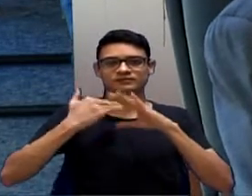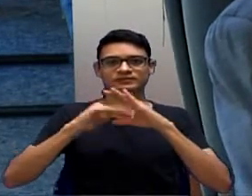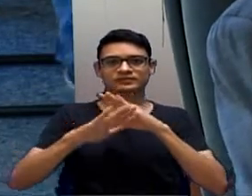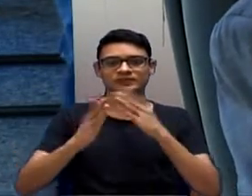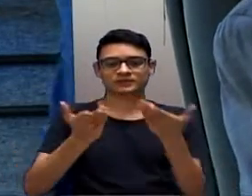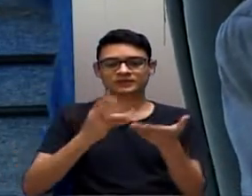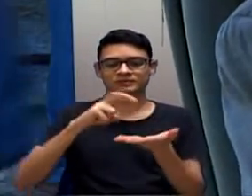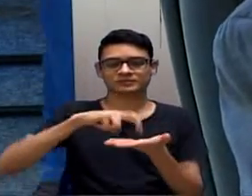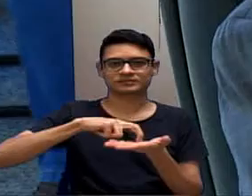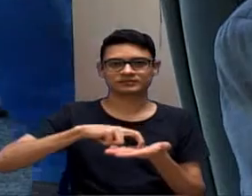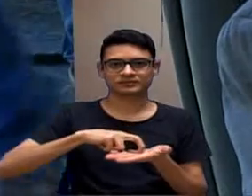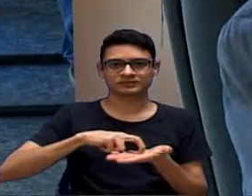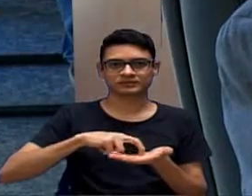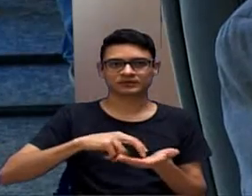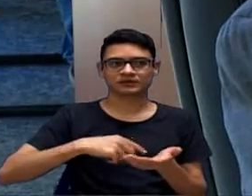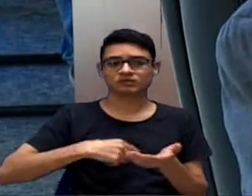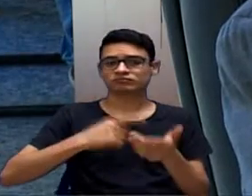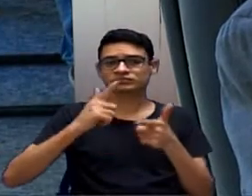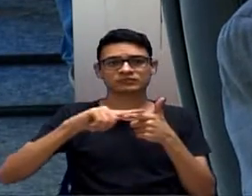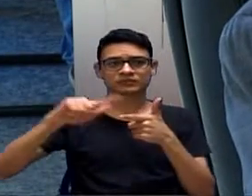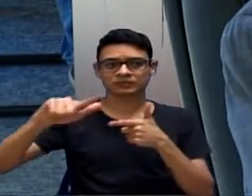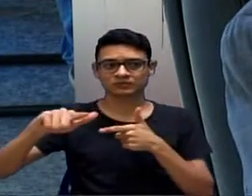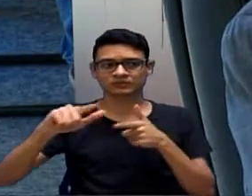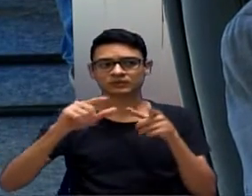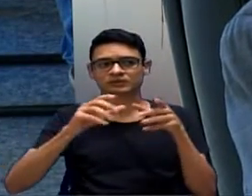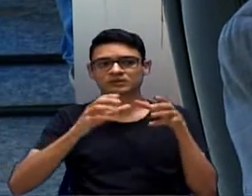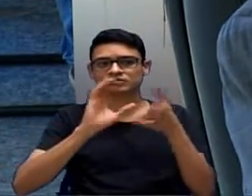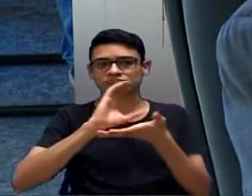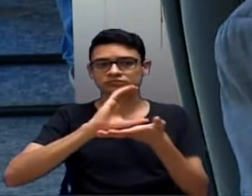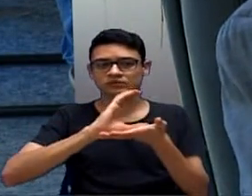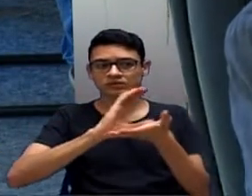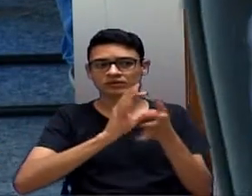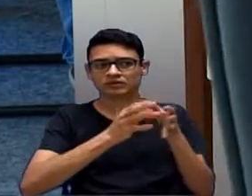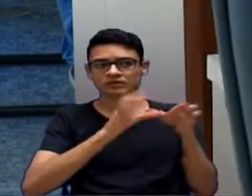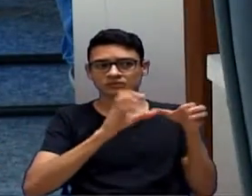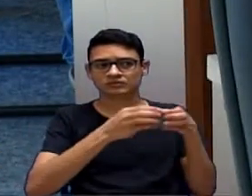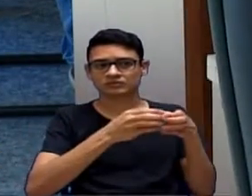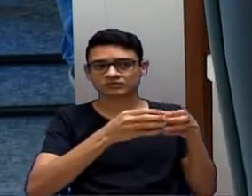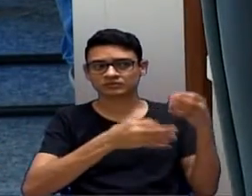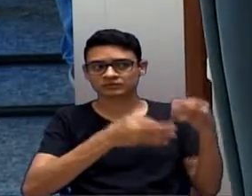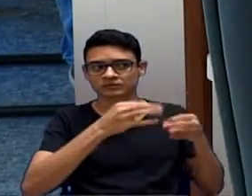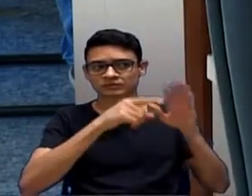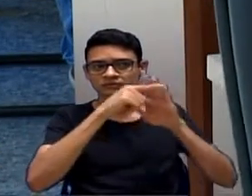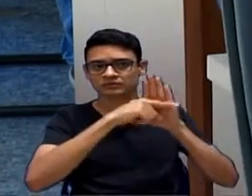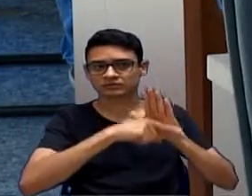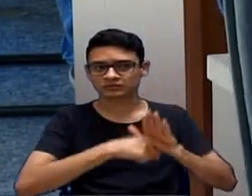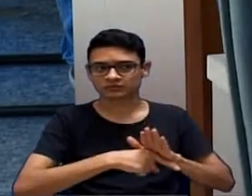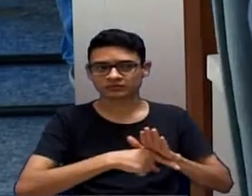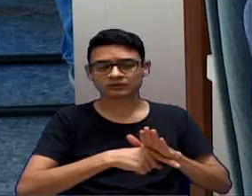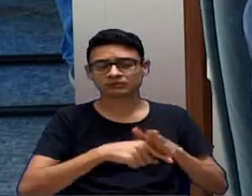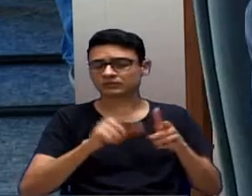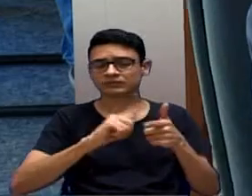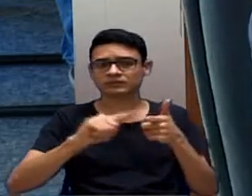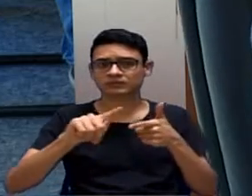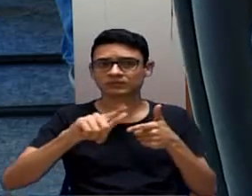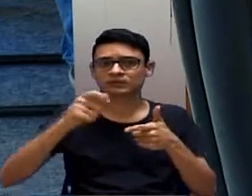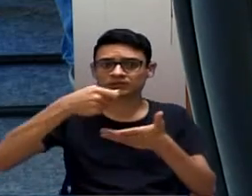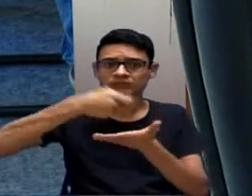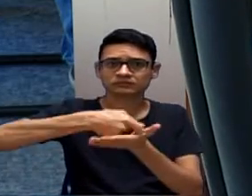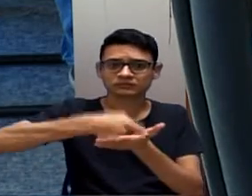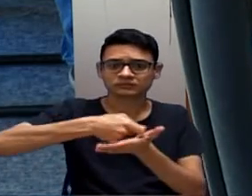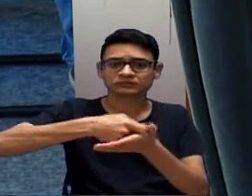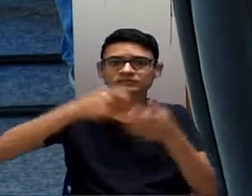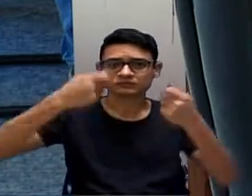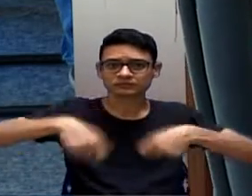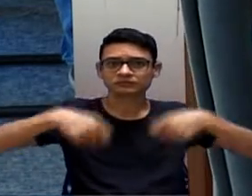custa ter uma análise da nossa consultoria jurídica, não é que não custa, é obrigação ter uma análise, é um acordo, é um termo